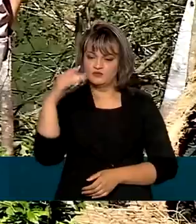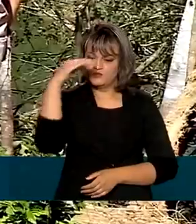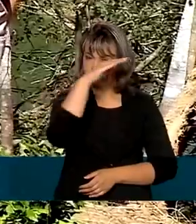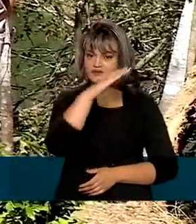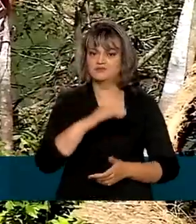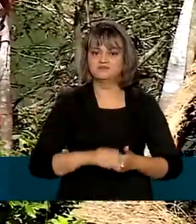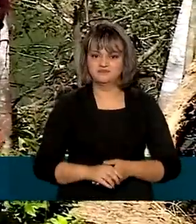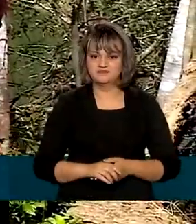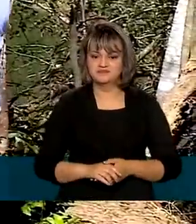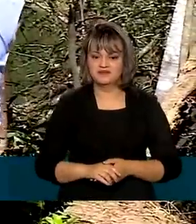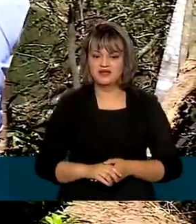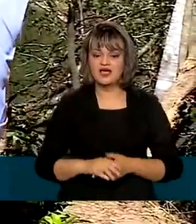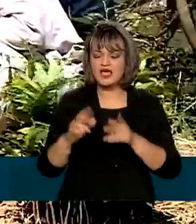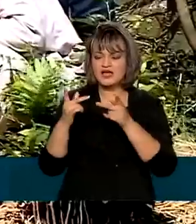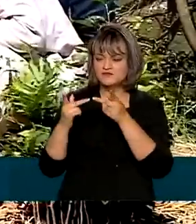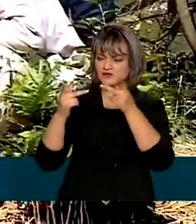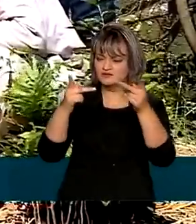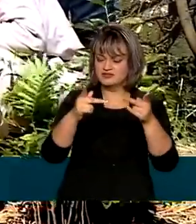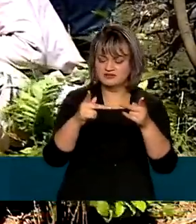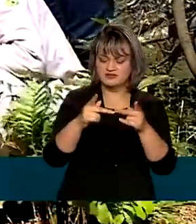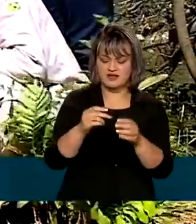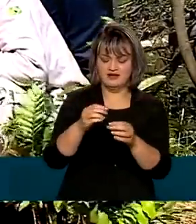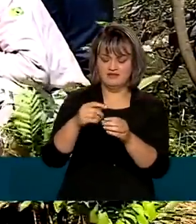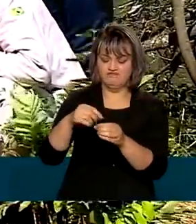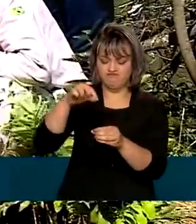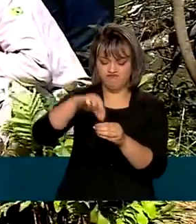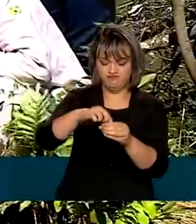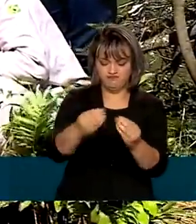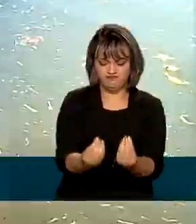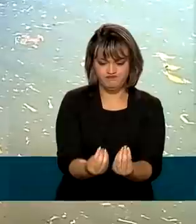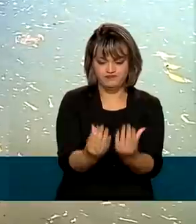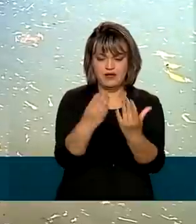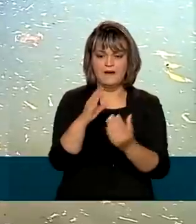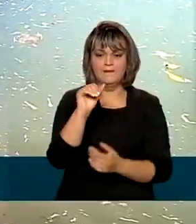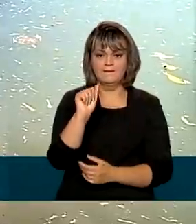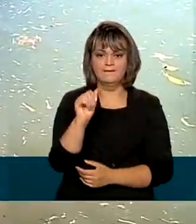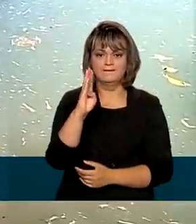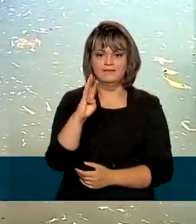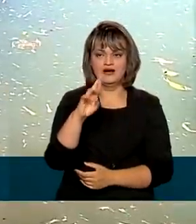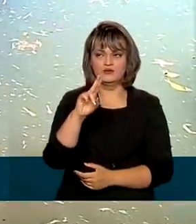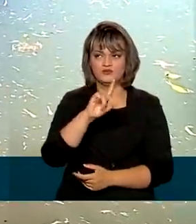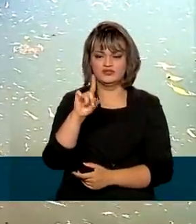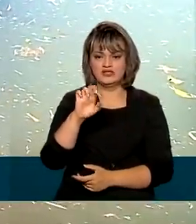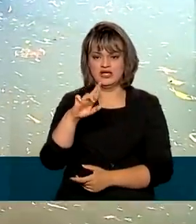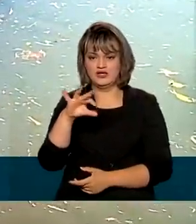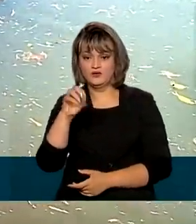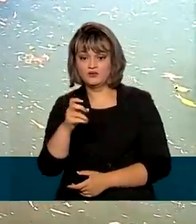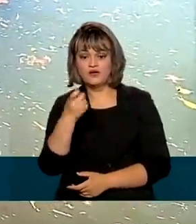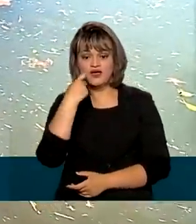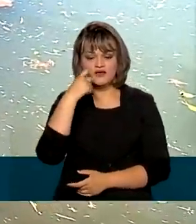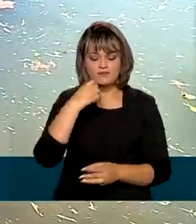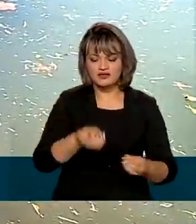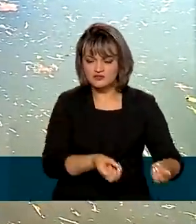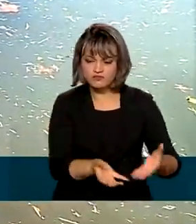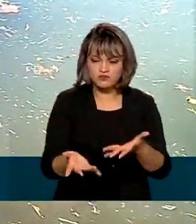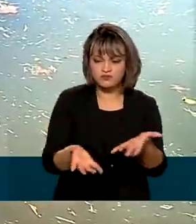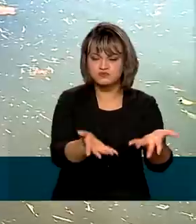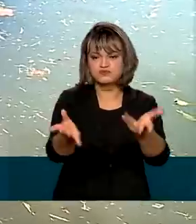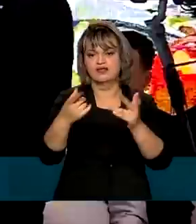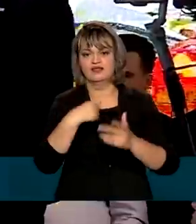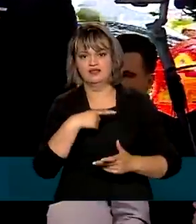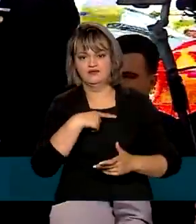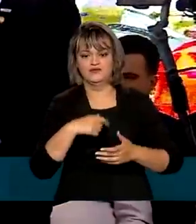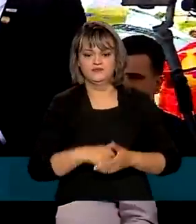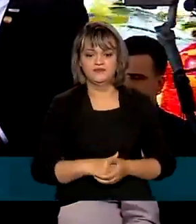Bolsonaro. Na visita a Arinos, ele plantou uma muda de baruseiro e devolveu filhotes de espécies nativas de peixes ao rio